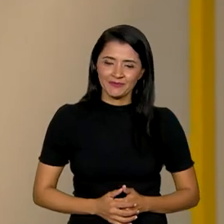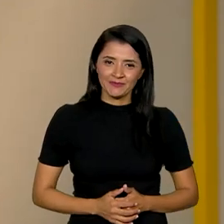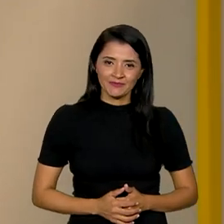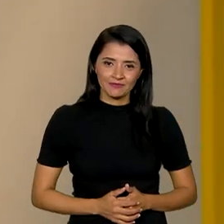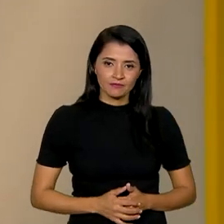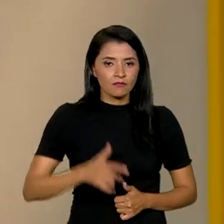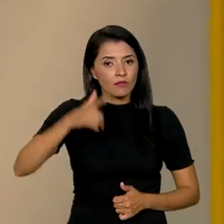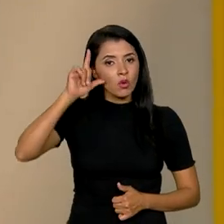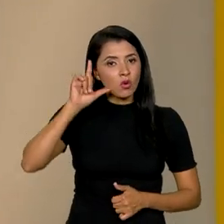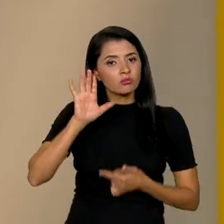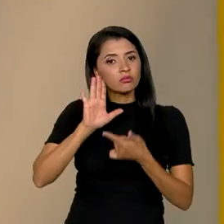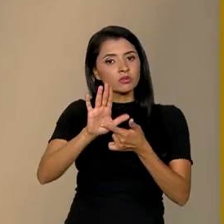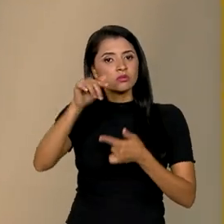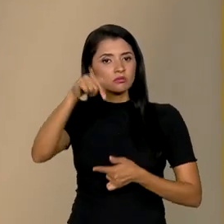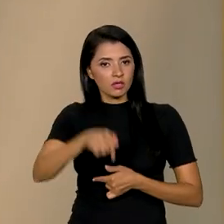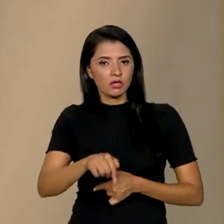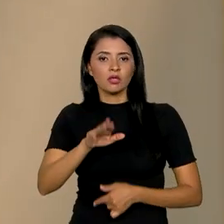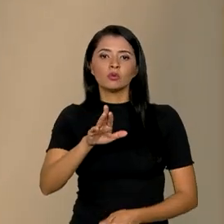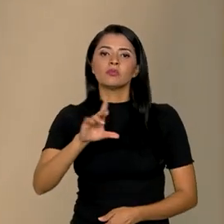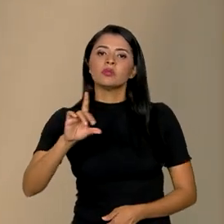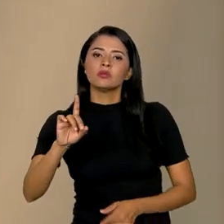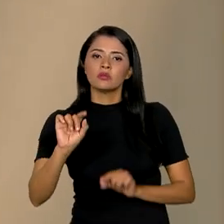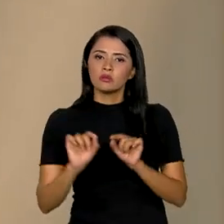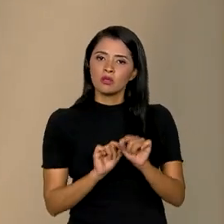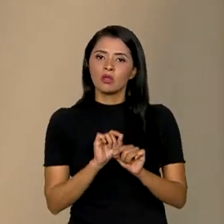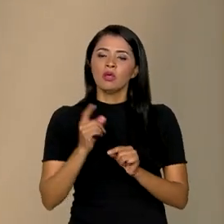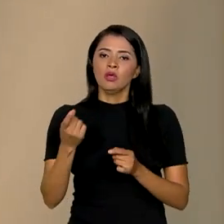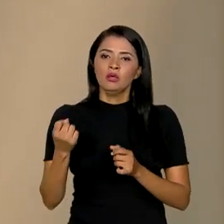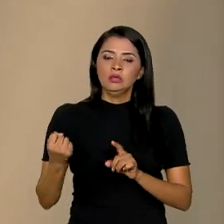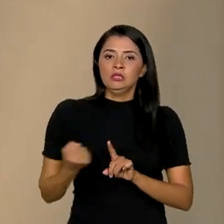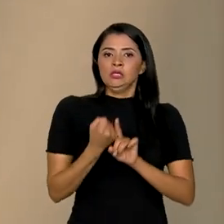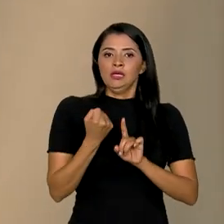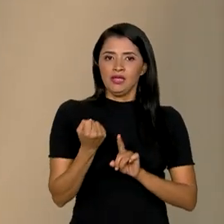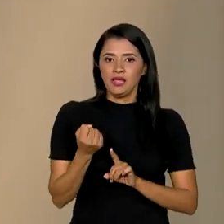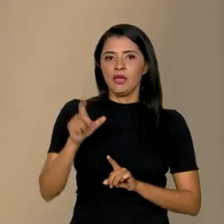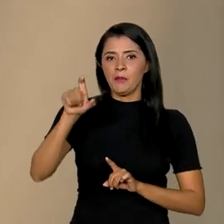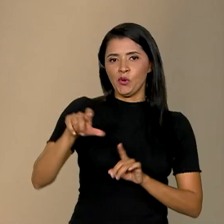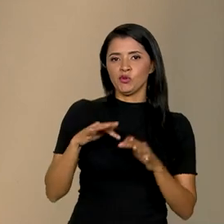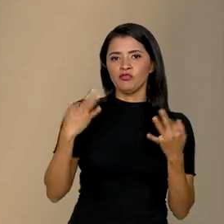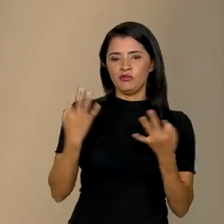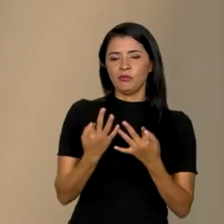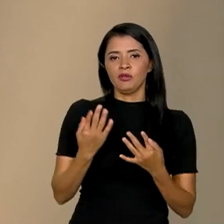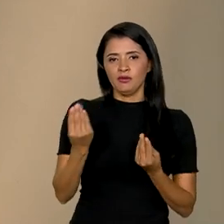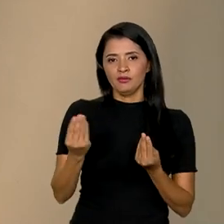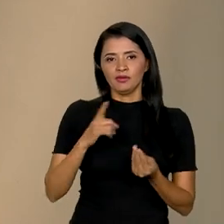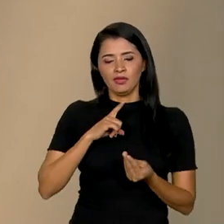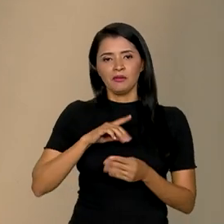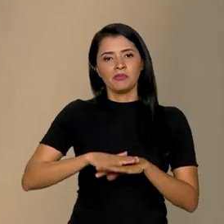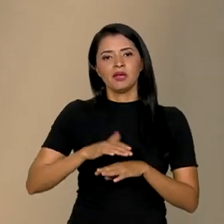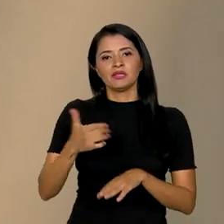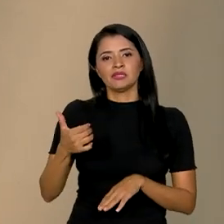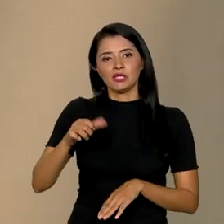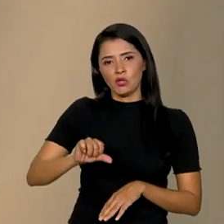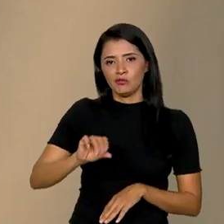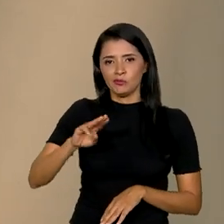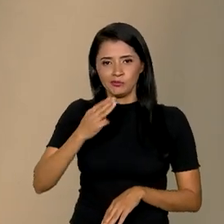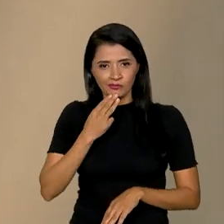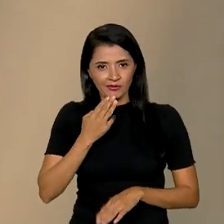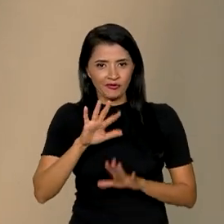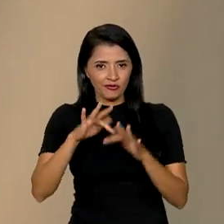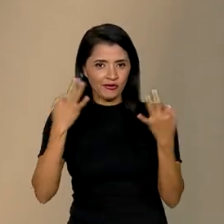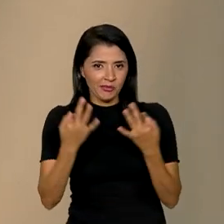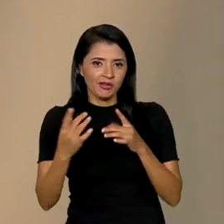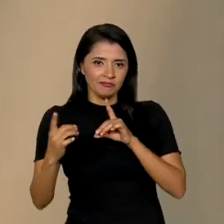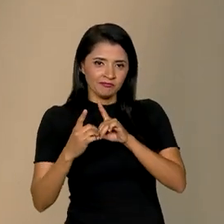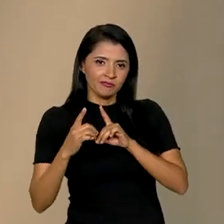Ontem nós mostramos aqui no Brasil em Dia o impacto que o Bolsa Família tem para mais de 19 milhões de famílias